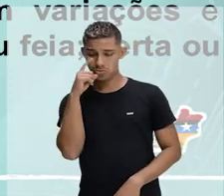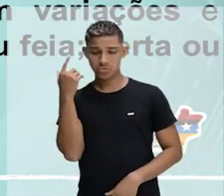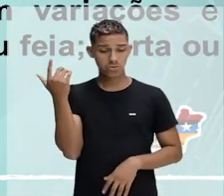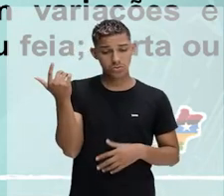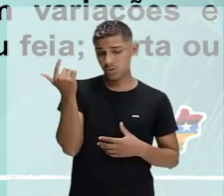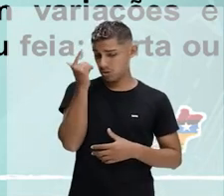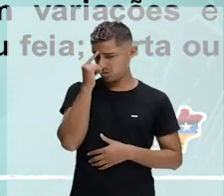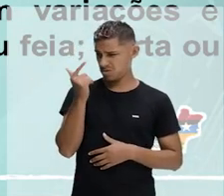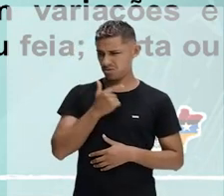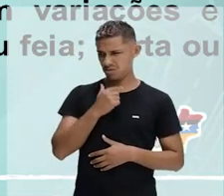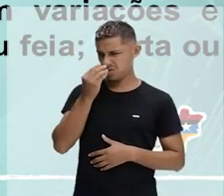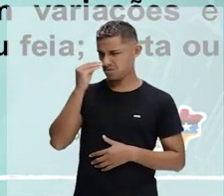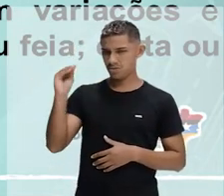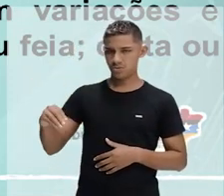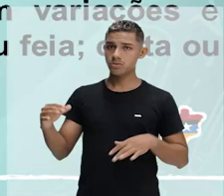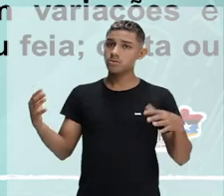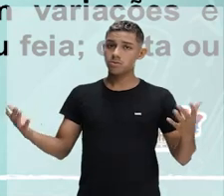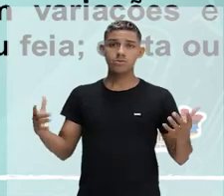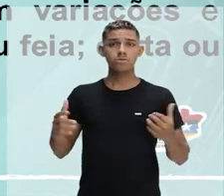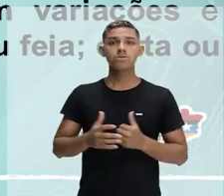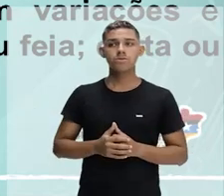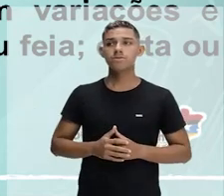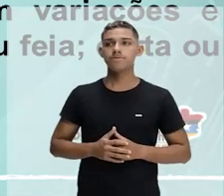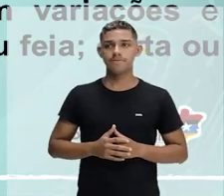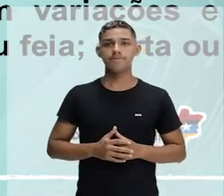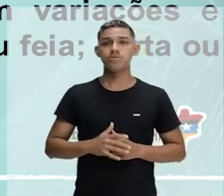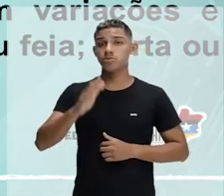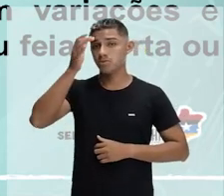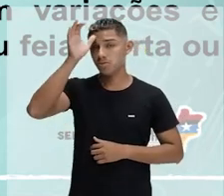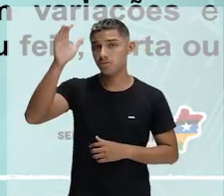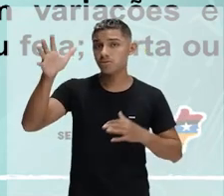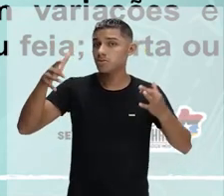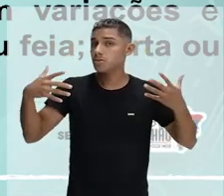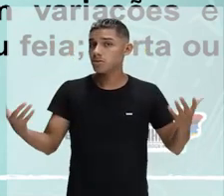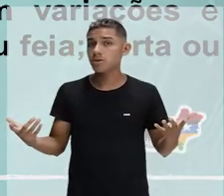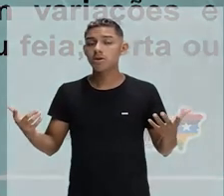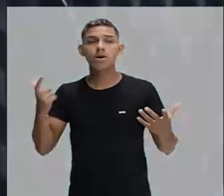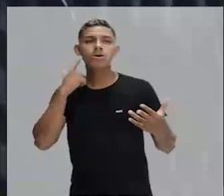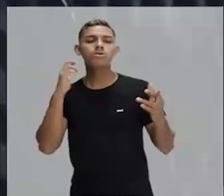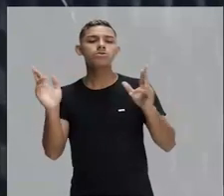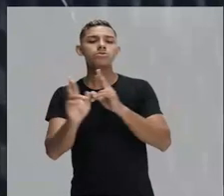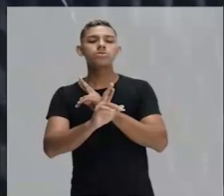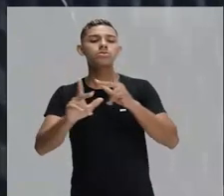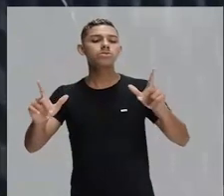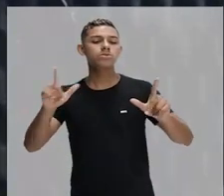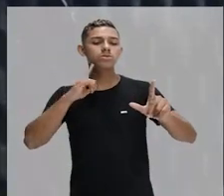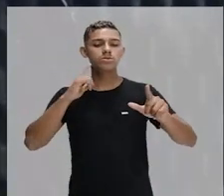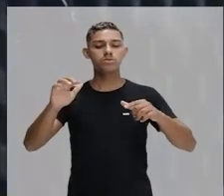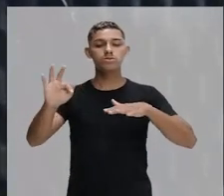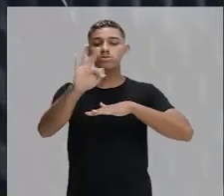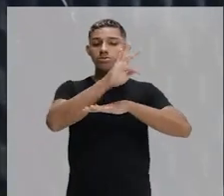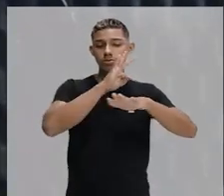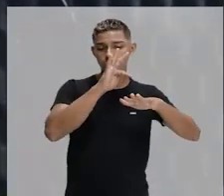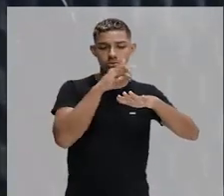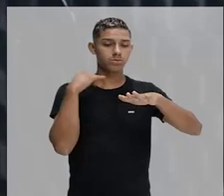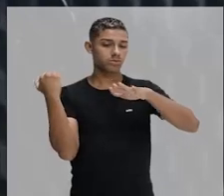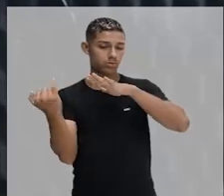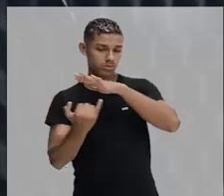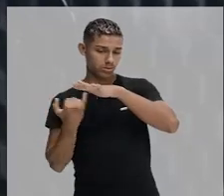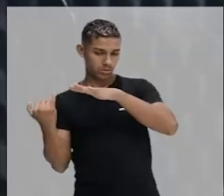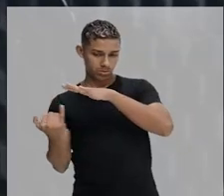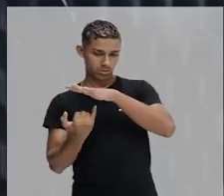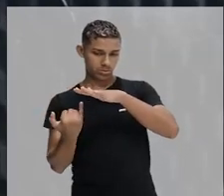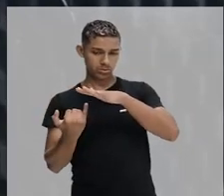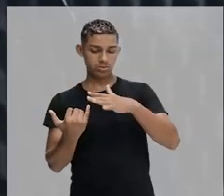contribuem para a riqueza cultural de qualquer país. Aqui, turma, a gente faz aquela diferenciação entre norma padrão e a